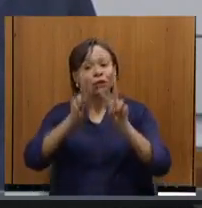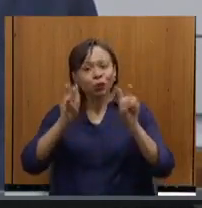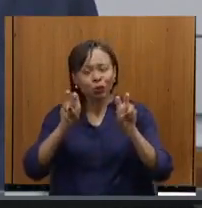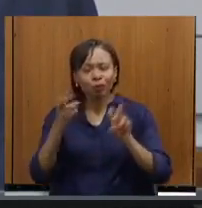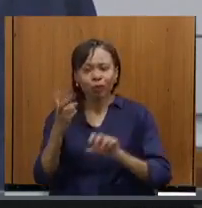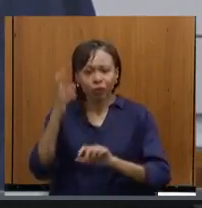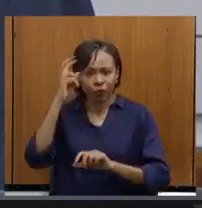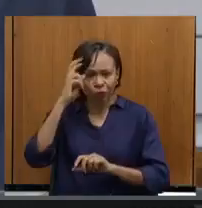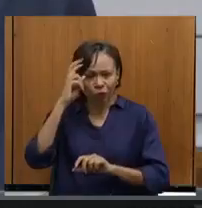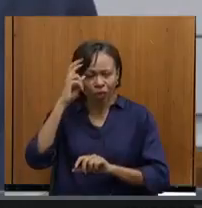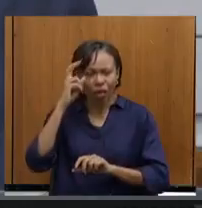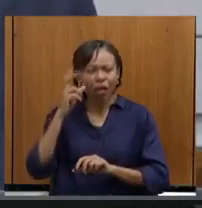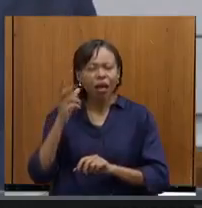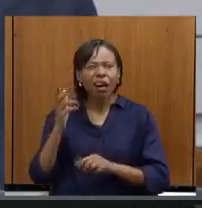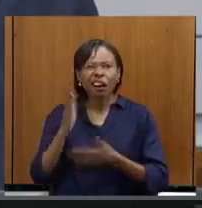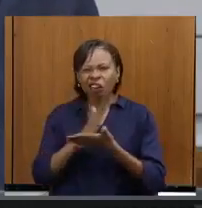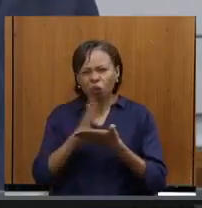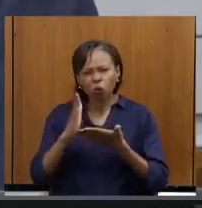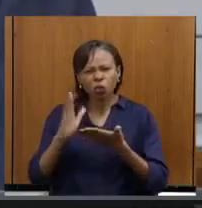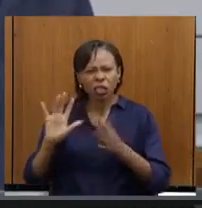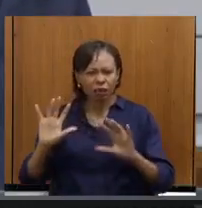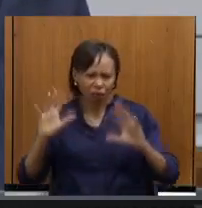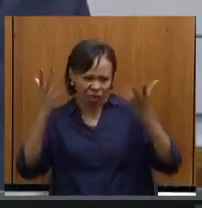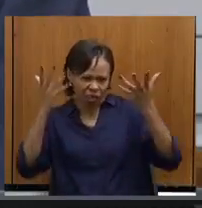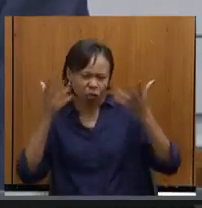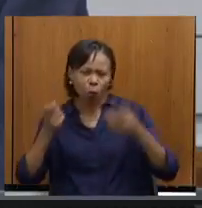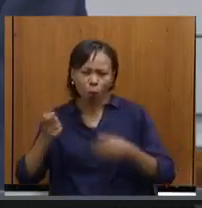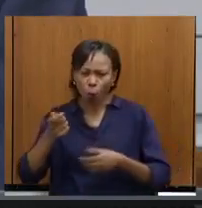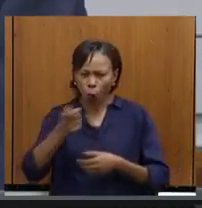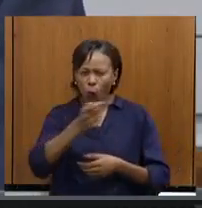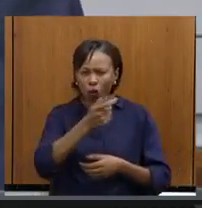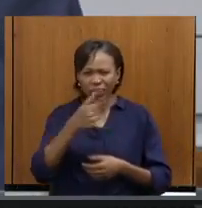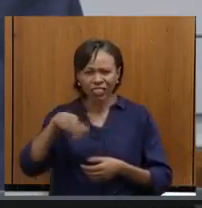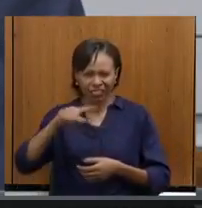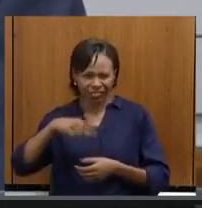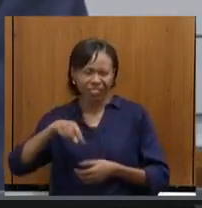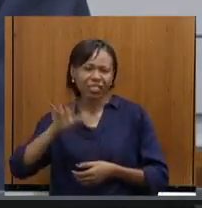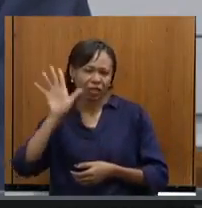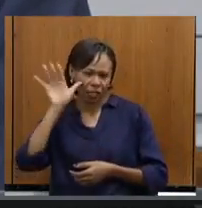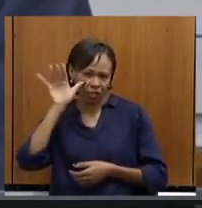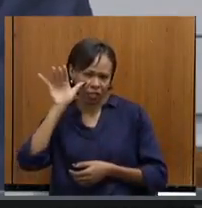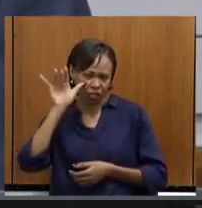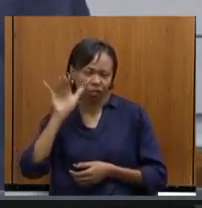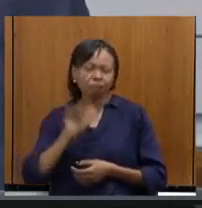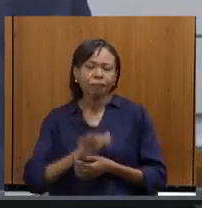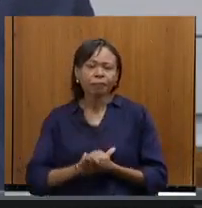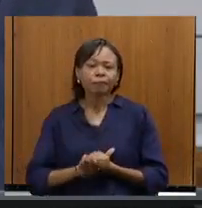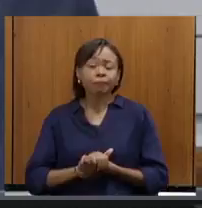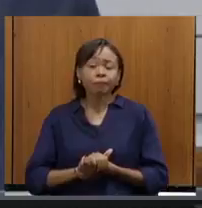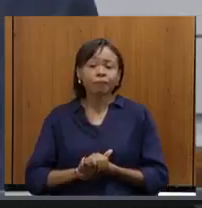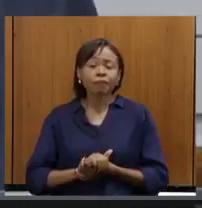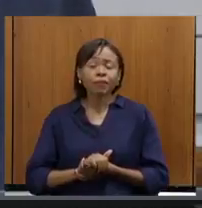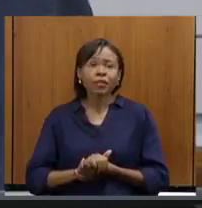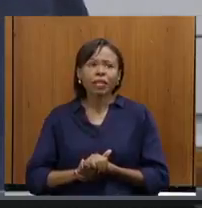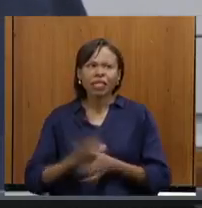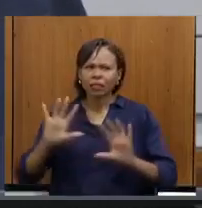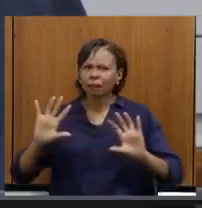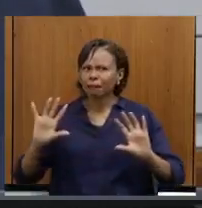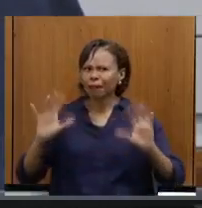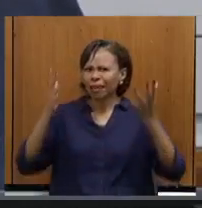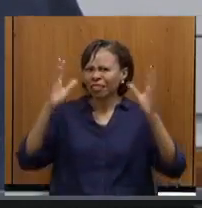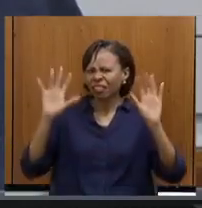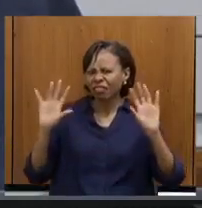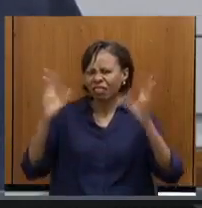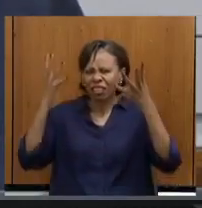pelos poucos eventos que nós já assistimos, já caminhando para o final, dos poucos eventos